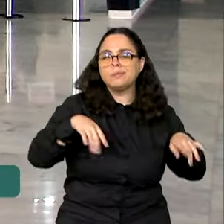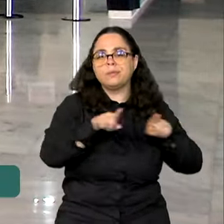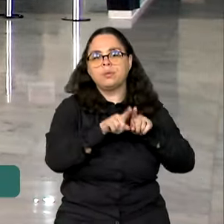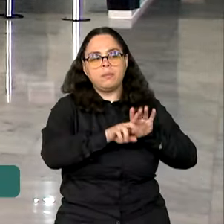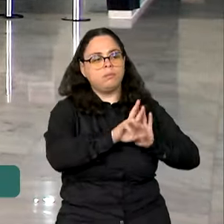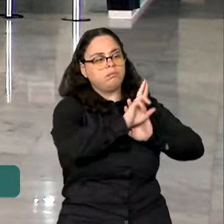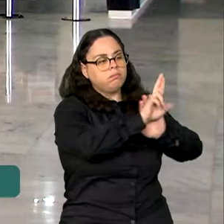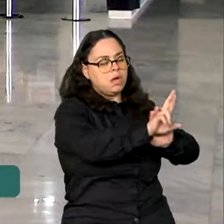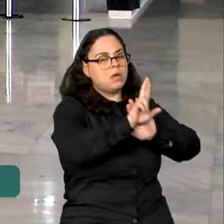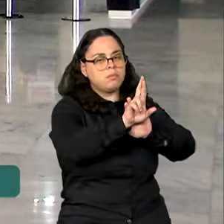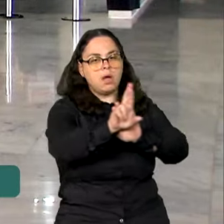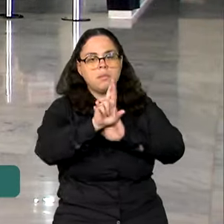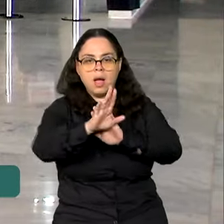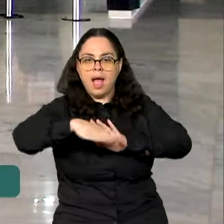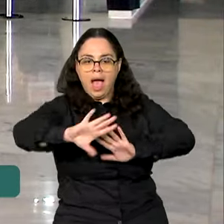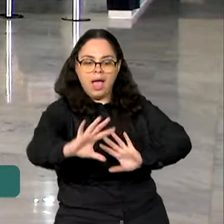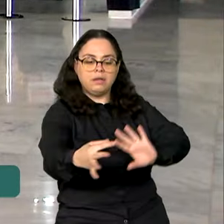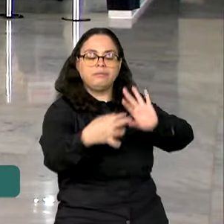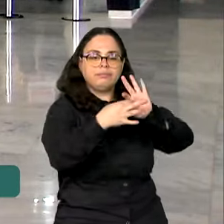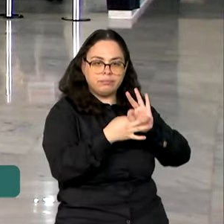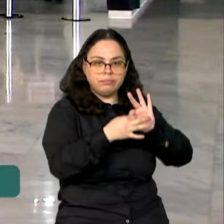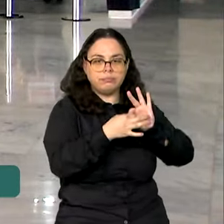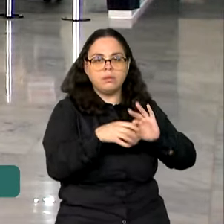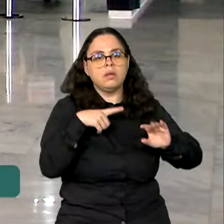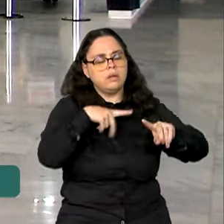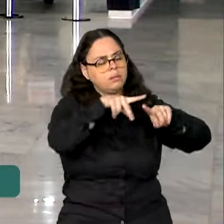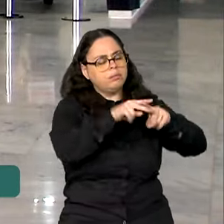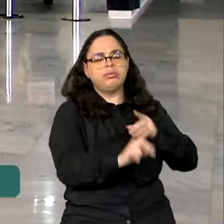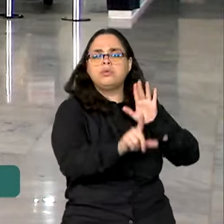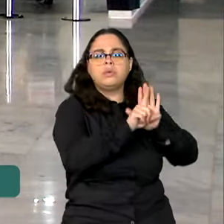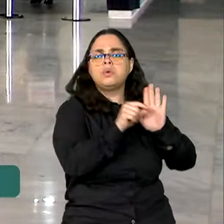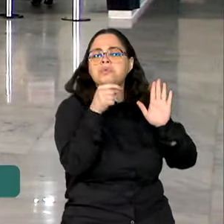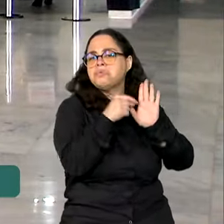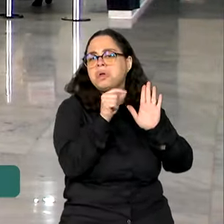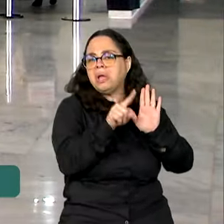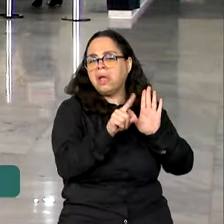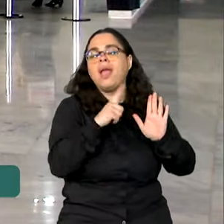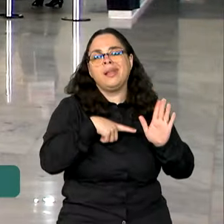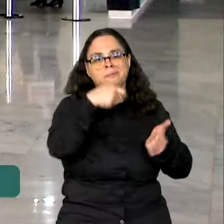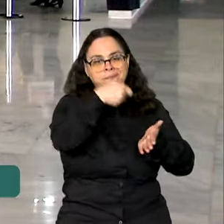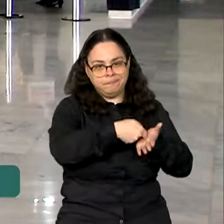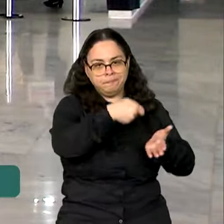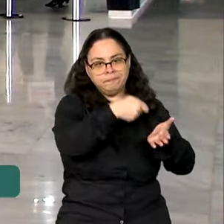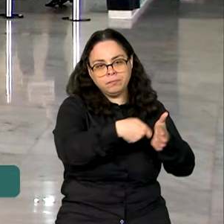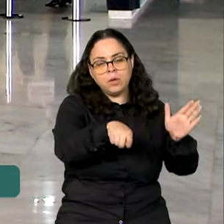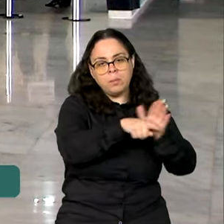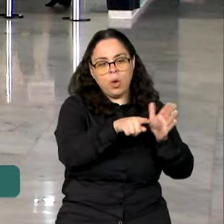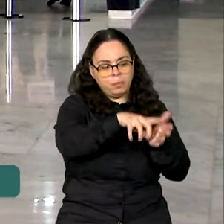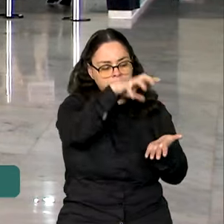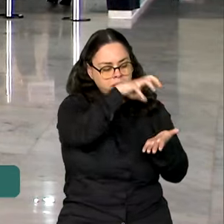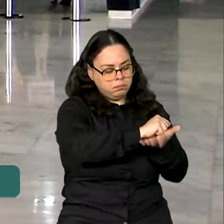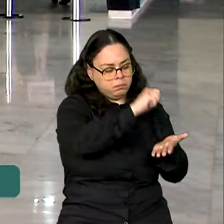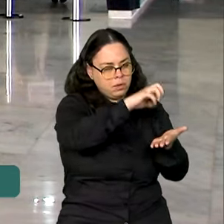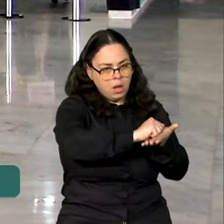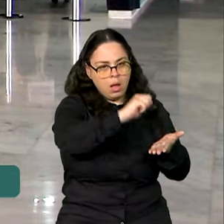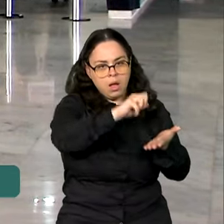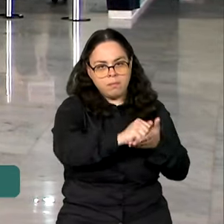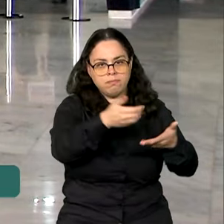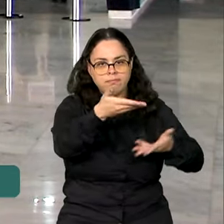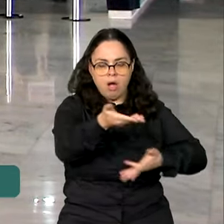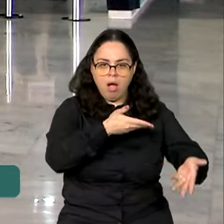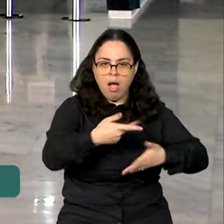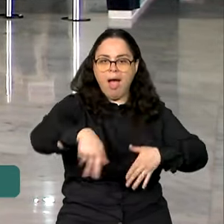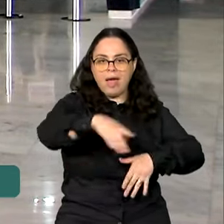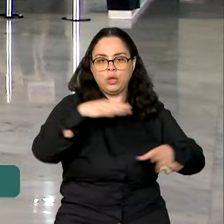representantes do setor. Entre as alterações está a obrigatoriedade do cadastramento de serviços